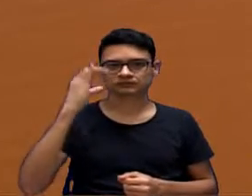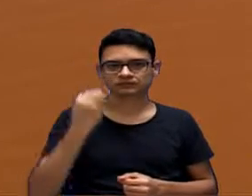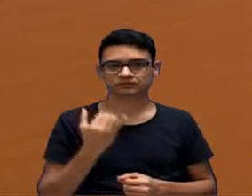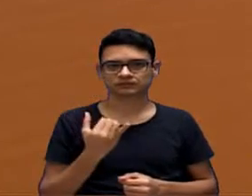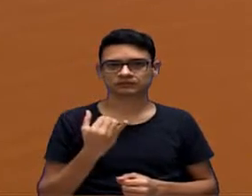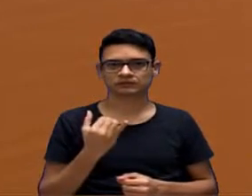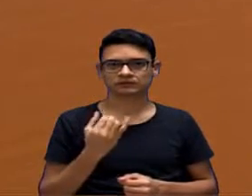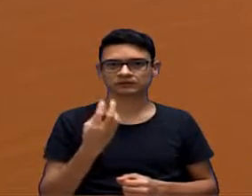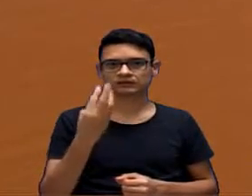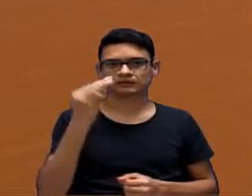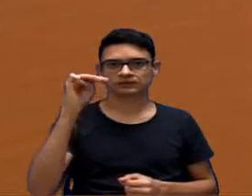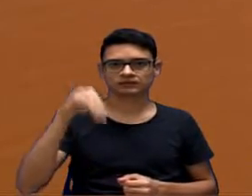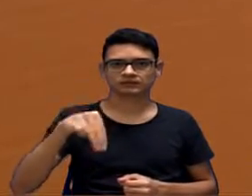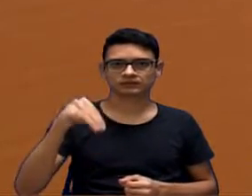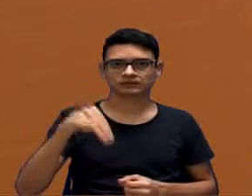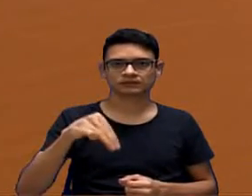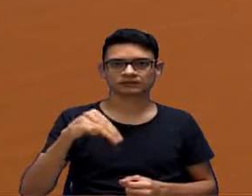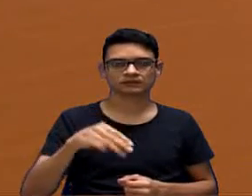Mais três minutos.